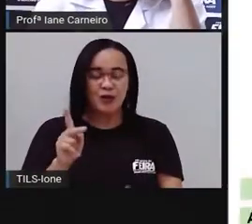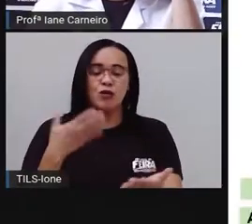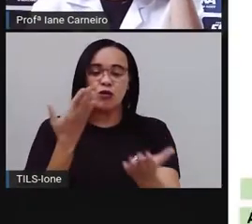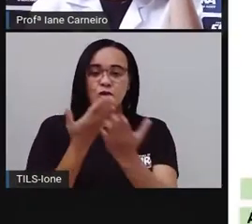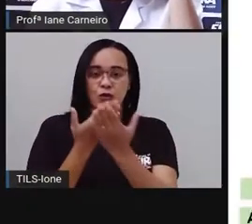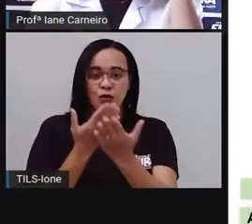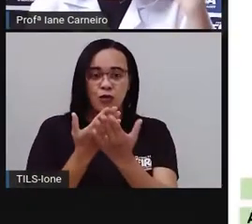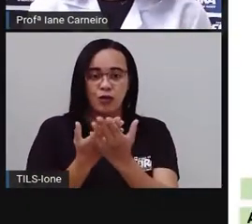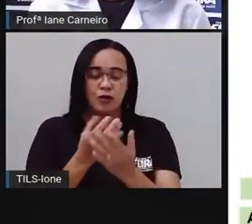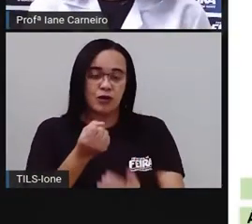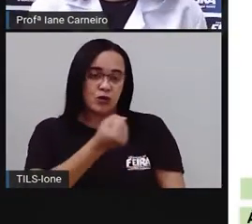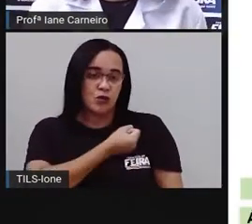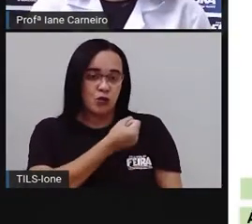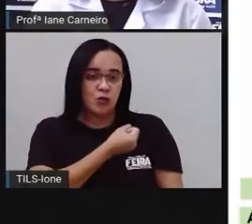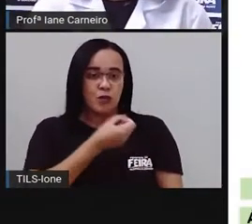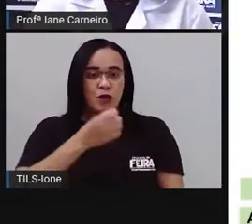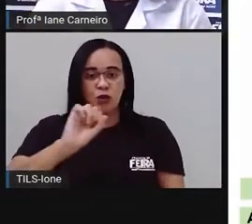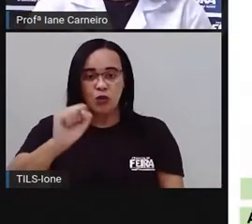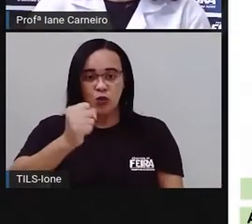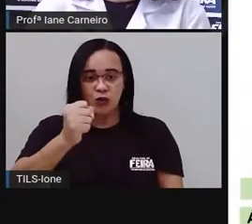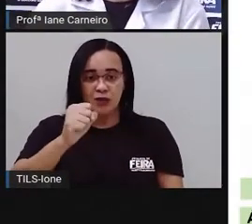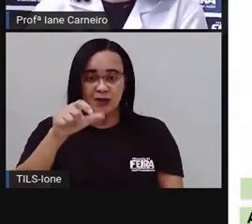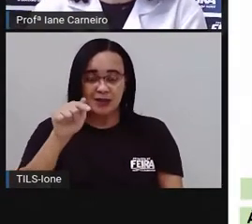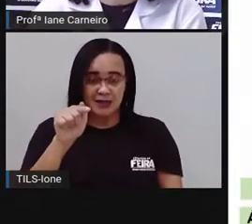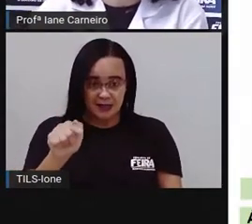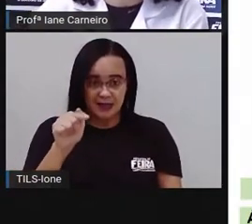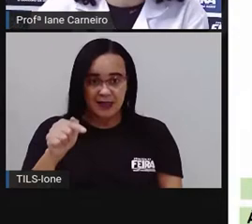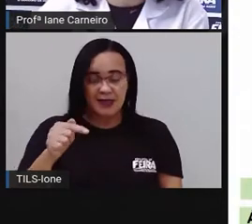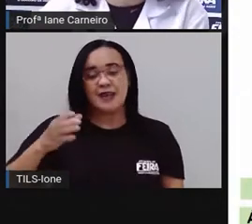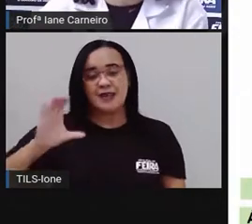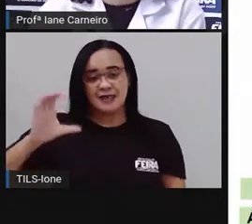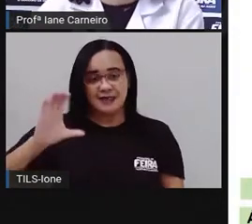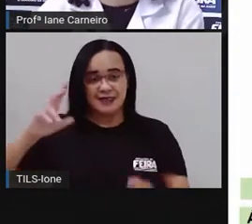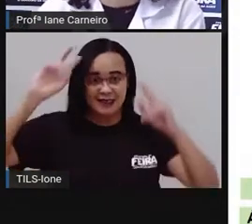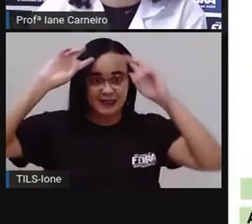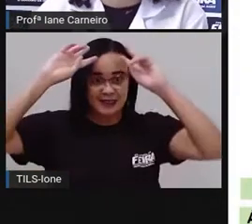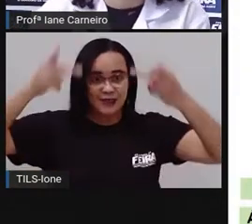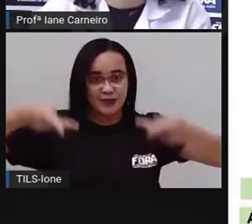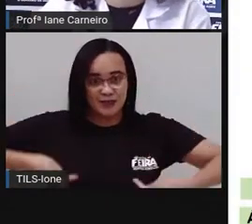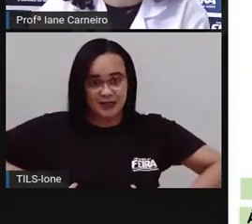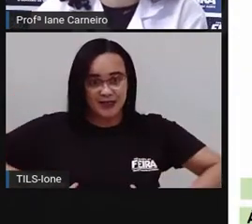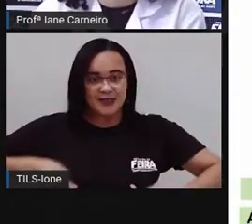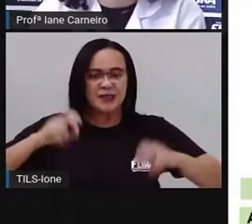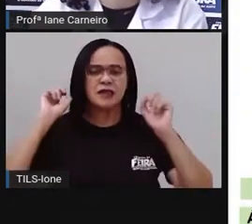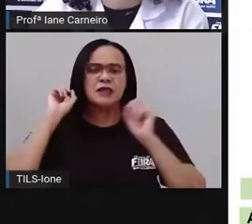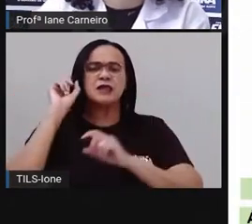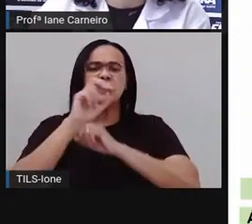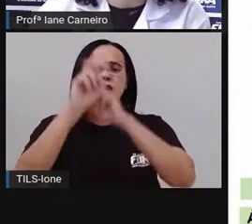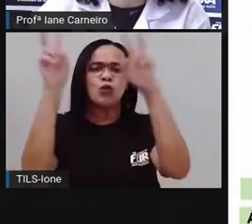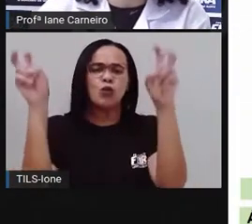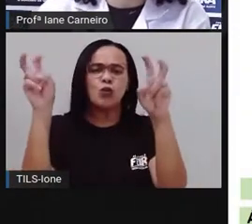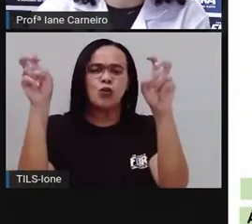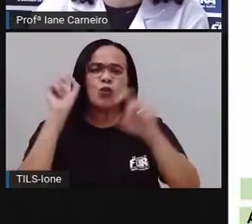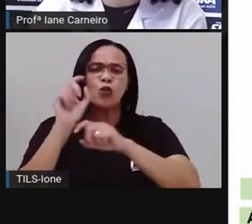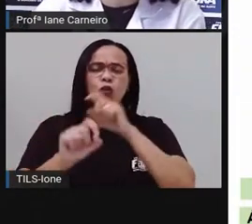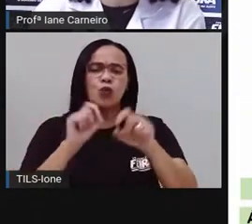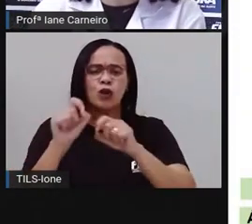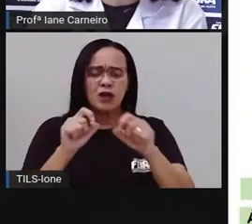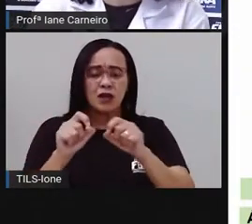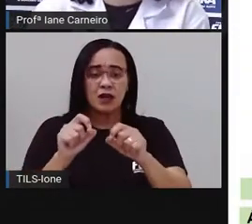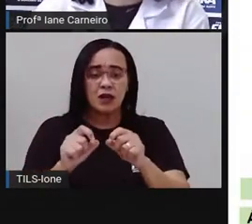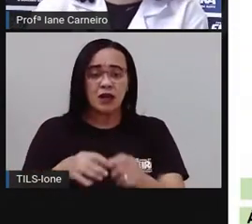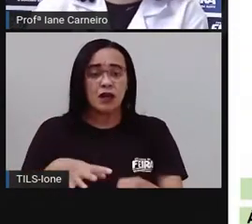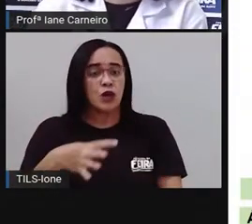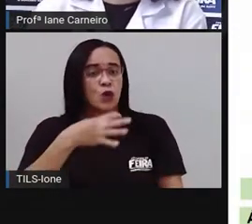número 87, é uma aula de ciências humanas, e o tema da nossa aula é você conhece a sua moradia?